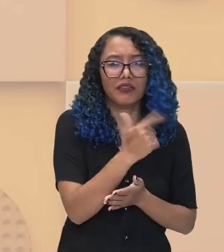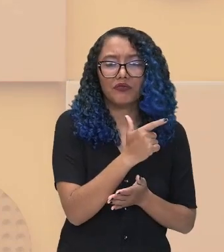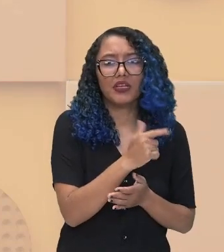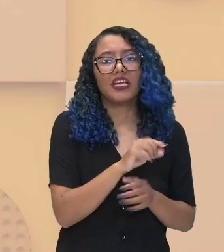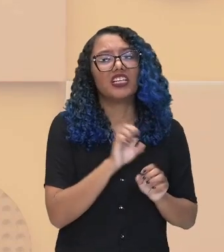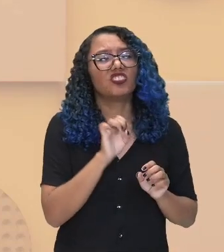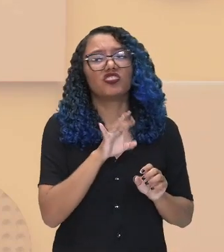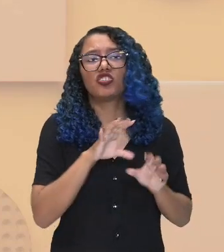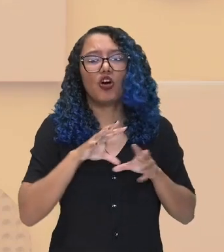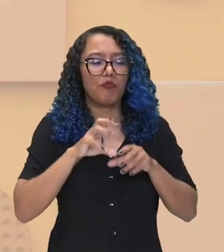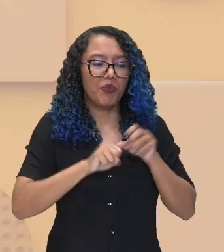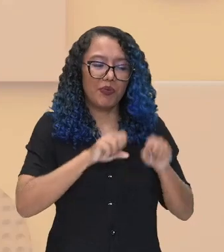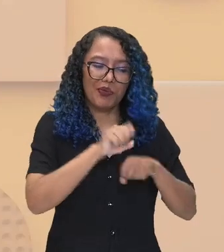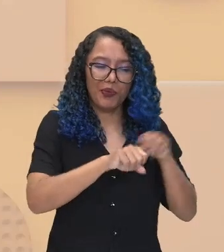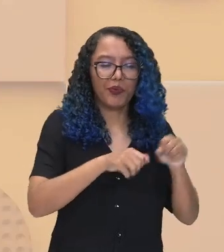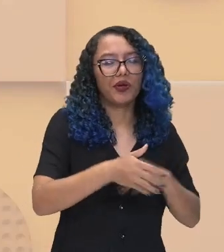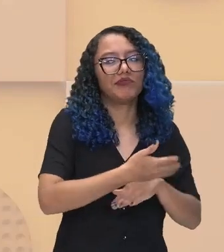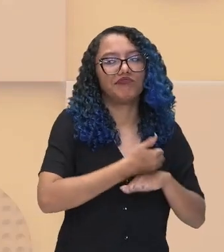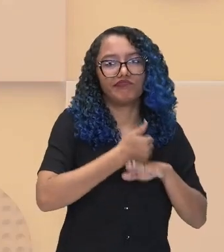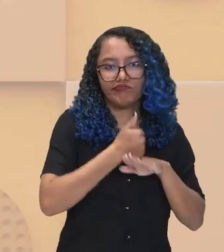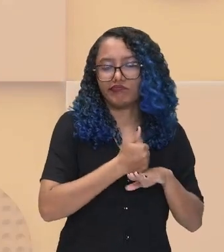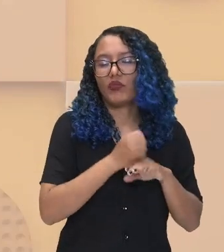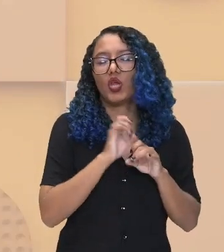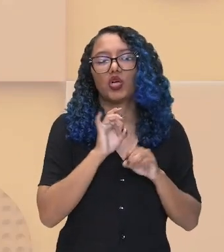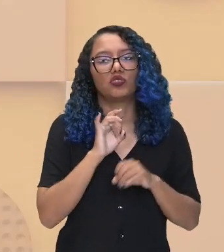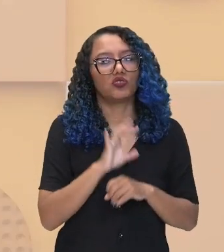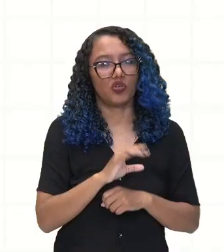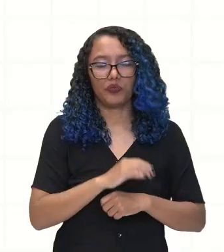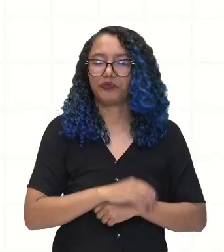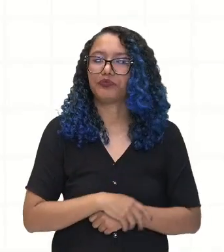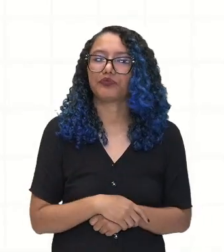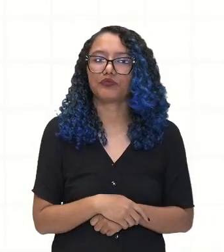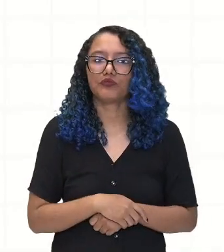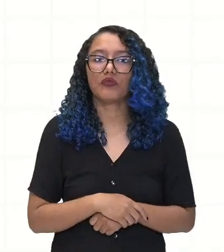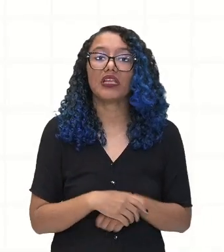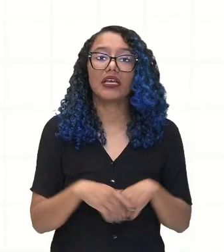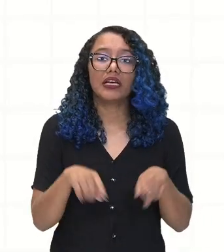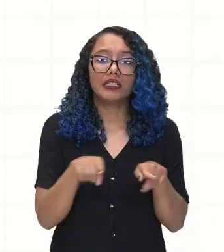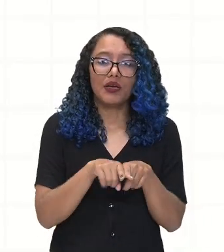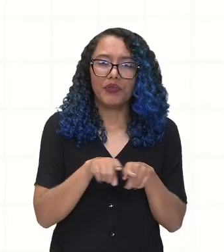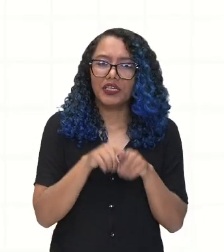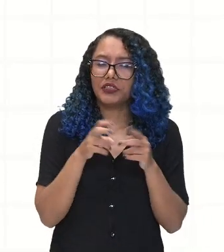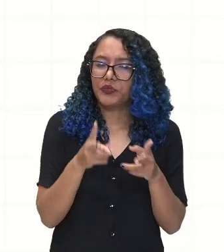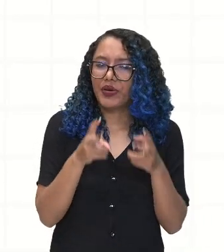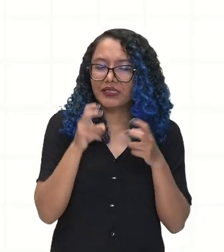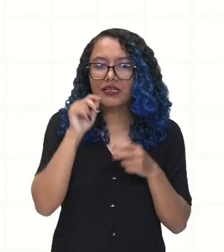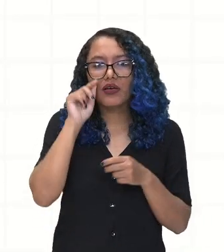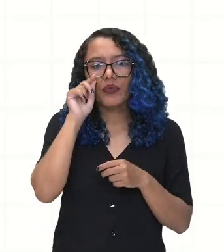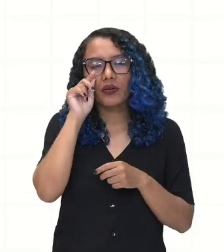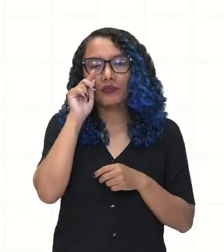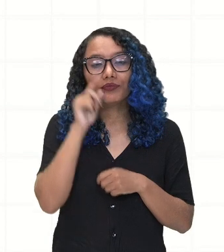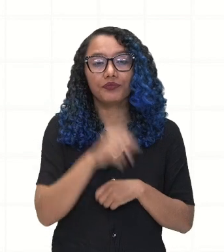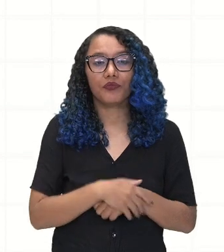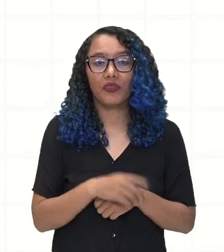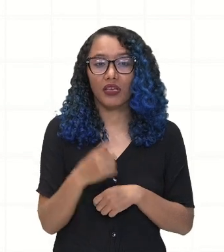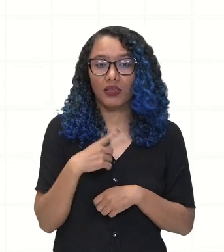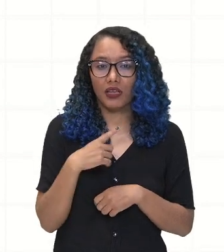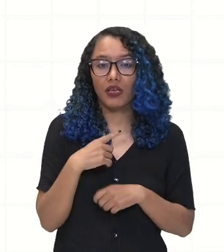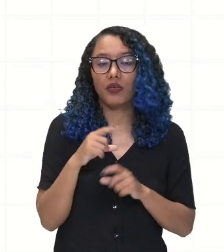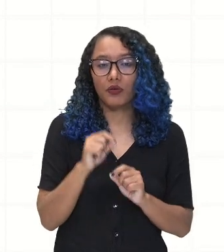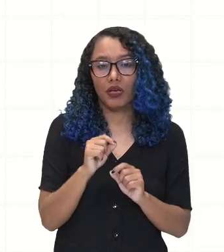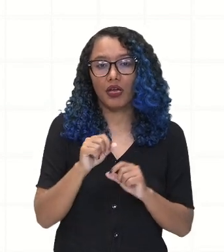indígenas aqui presentes. Essa culturação dos indígenas também, vamos observar, é a adoção de nomes